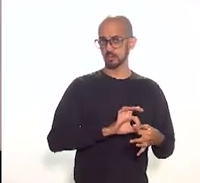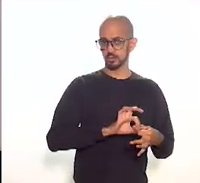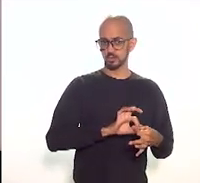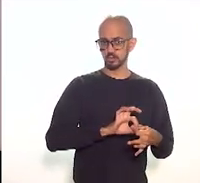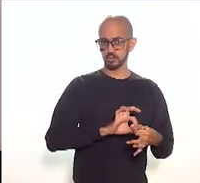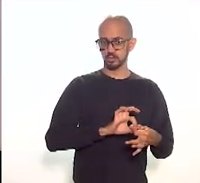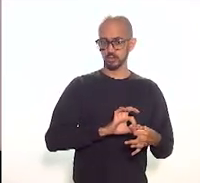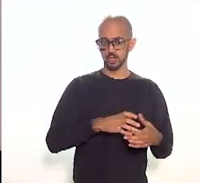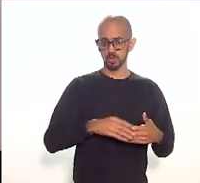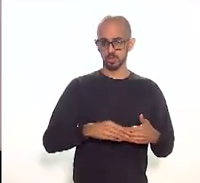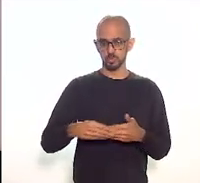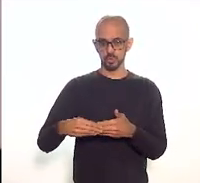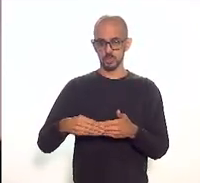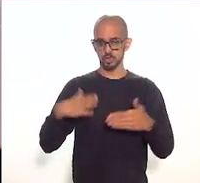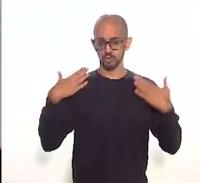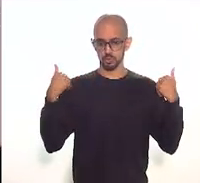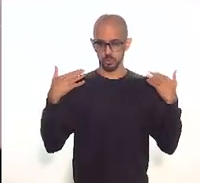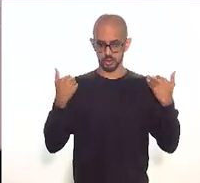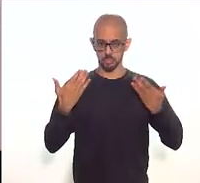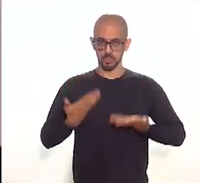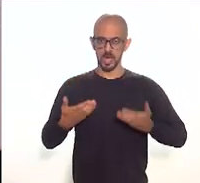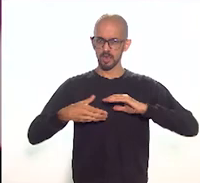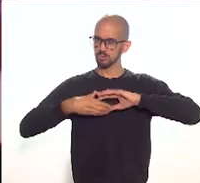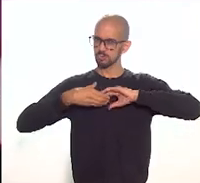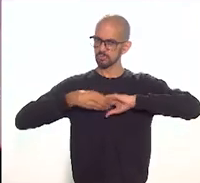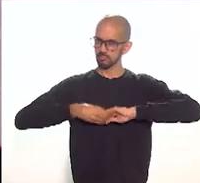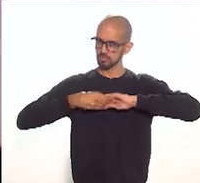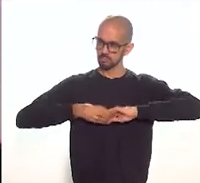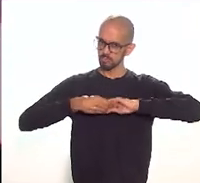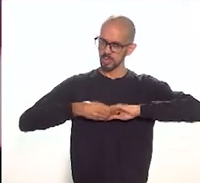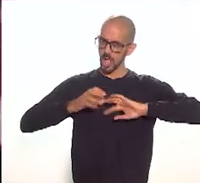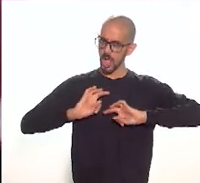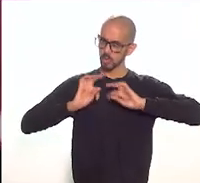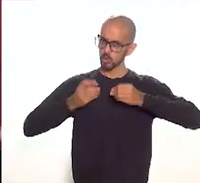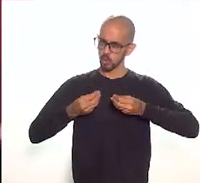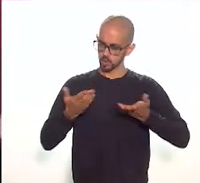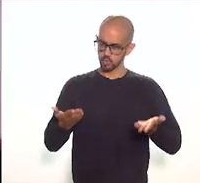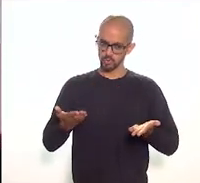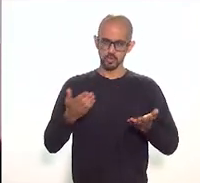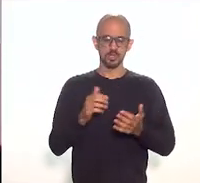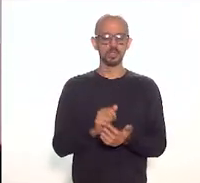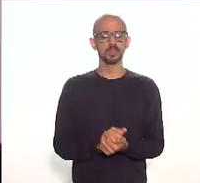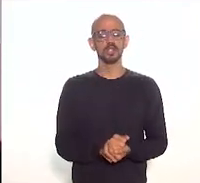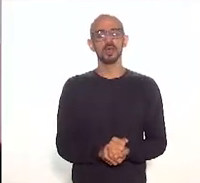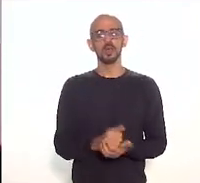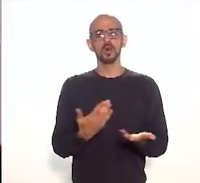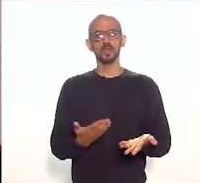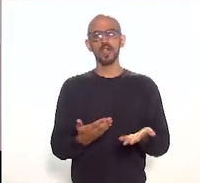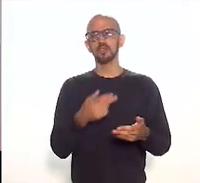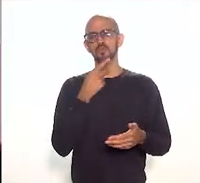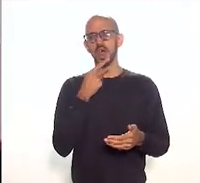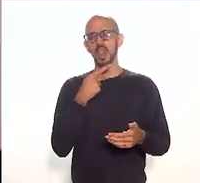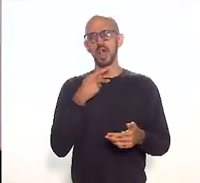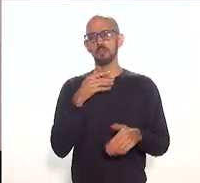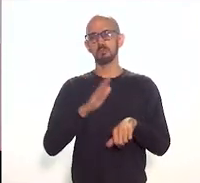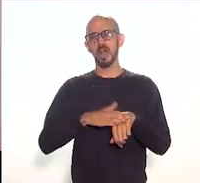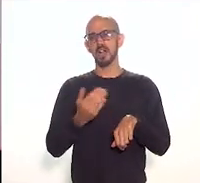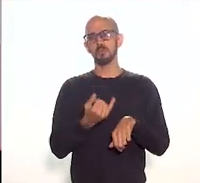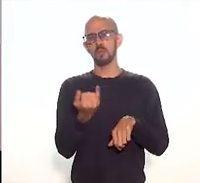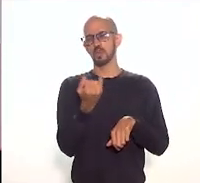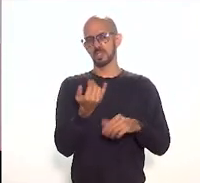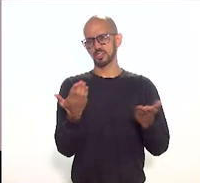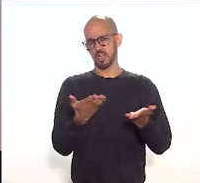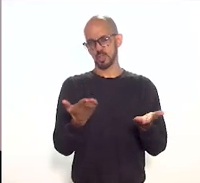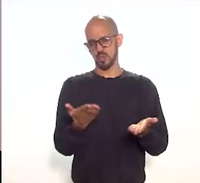do Rio de Janeiro gostaria de saudar a todos e quero quero destacar primeiro que está ocorrendo nesse exato momento